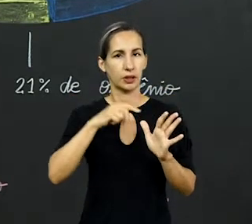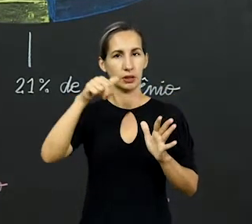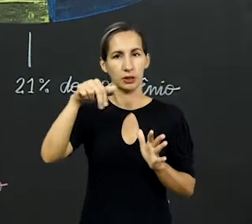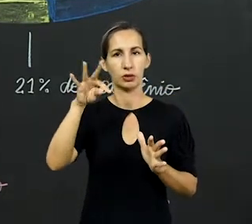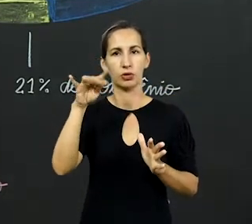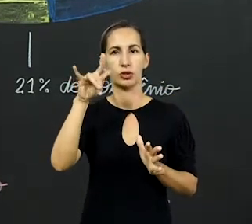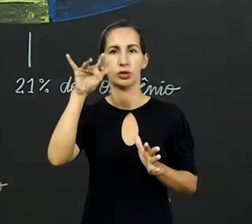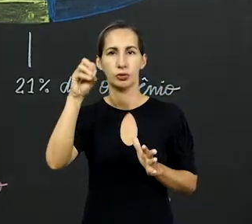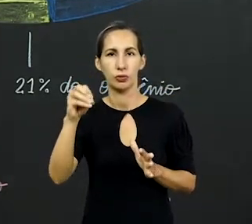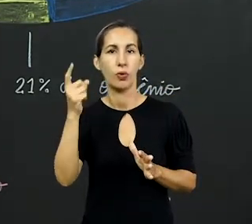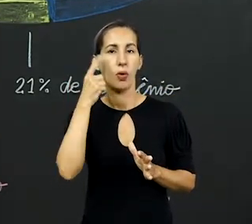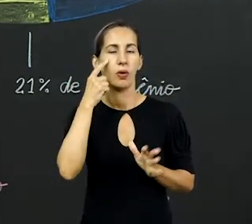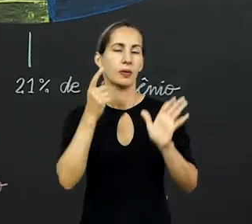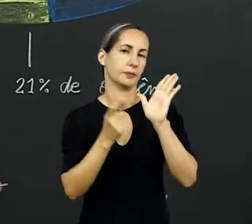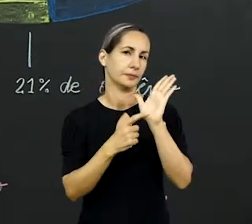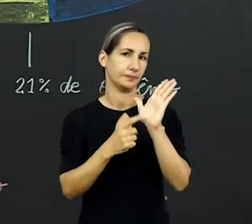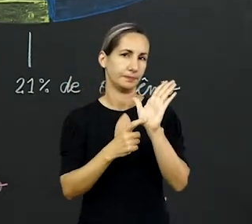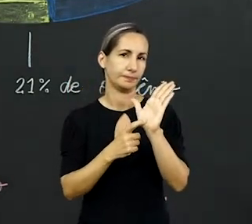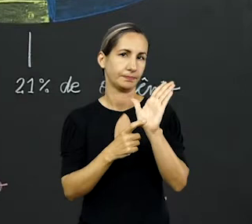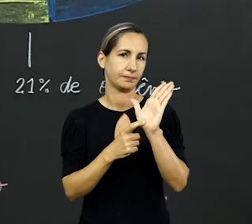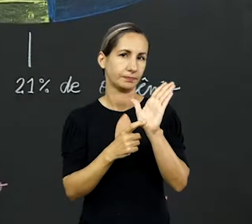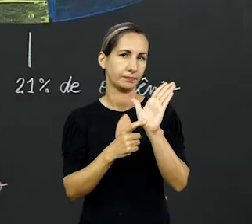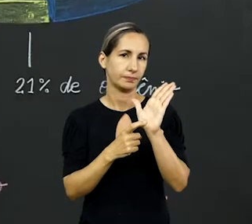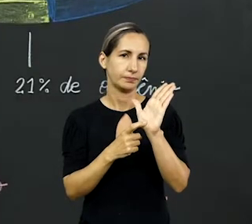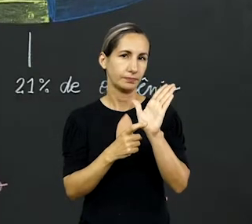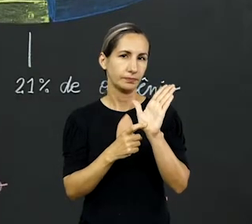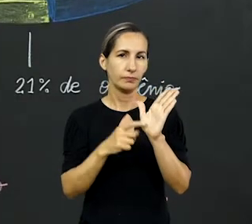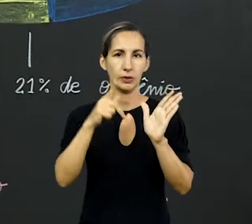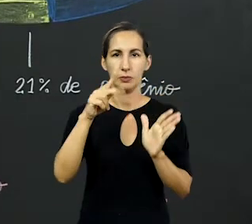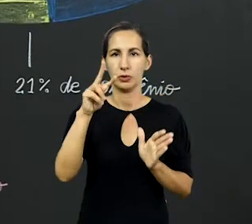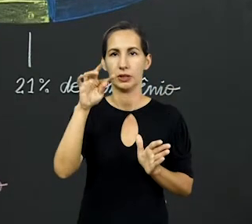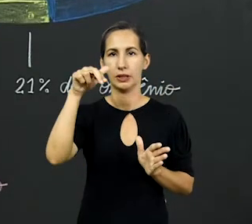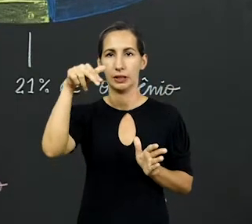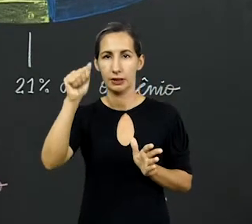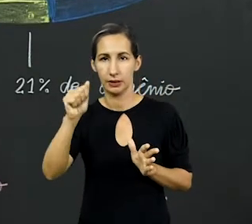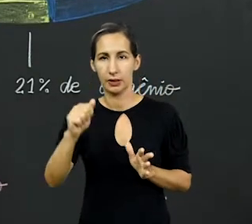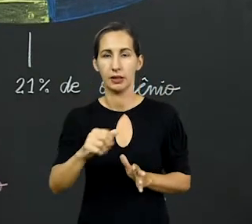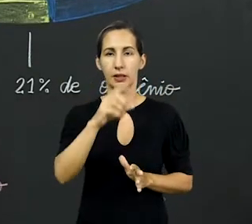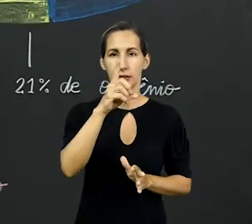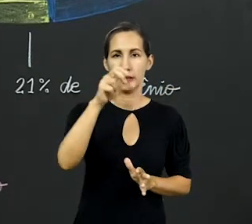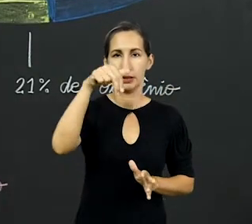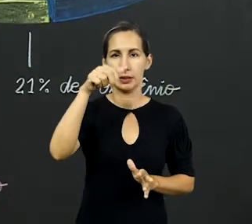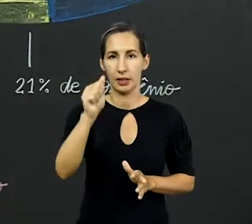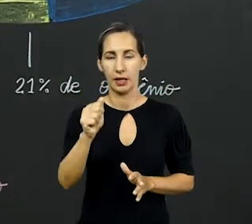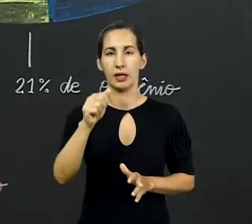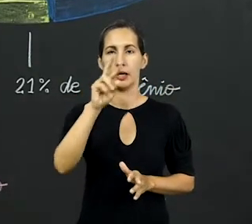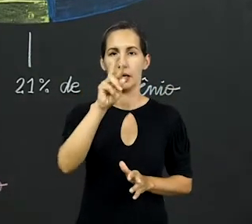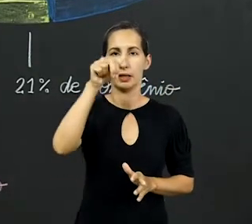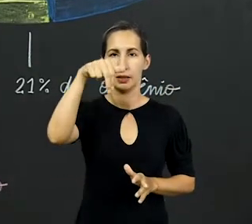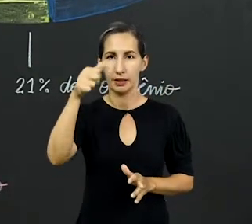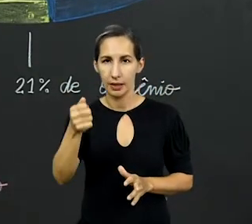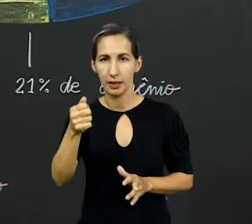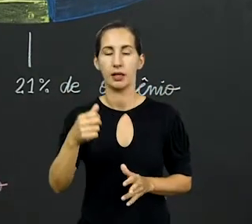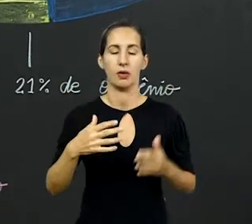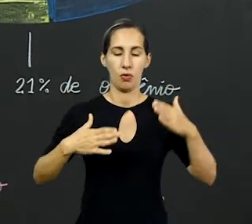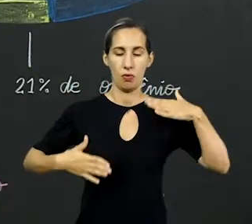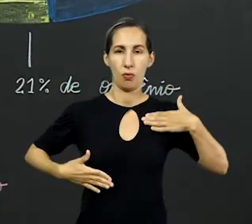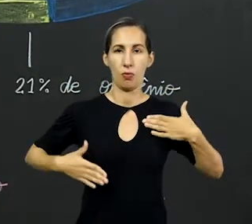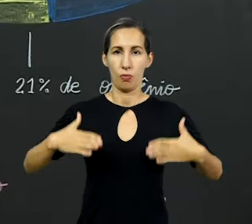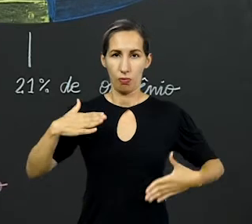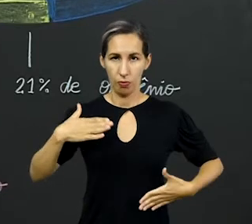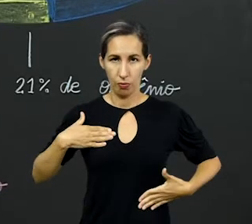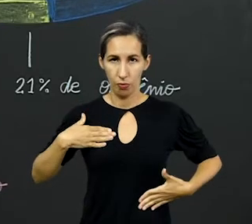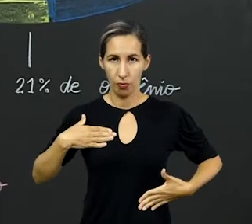nitrogênio. Dá uma olhada nisso aqui. Proteínas, DNA e RNA. Nosso corpo,